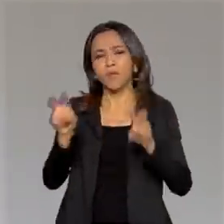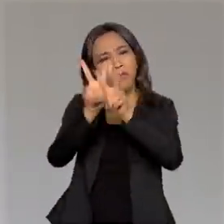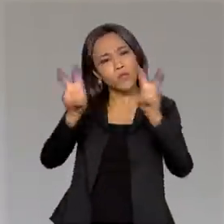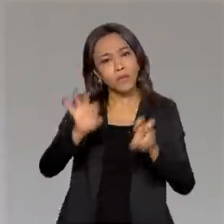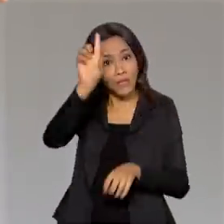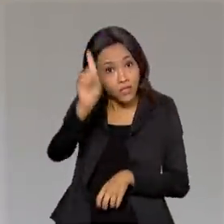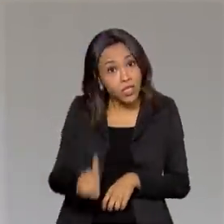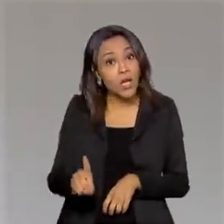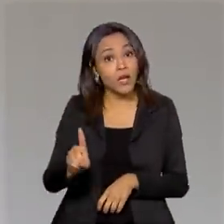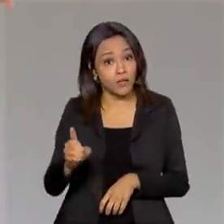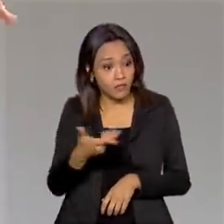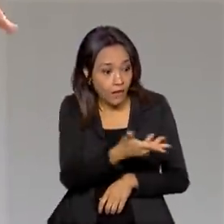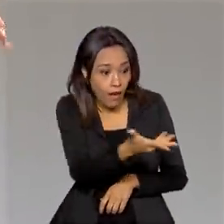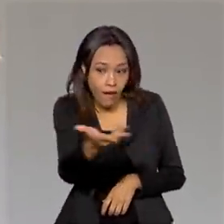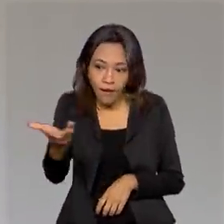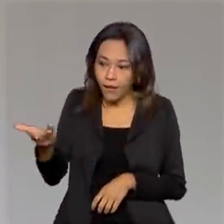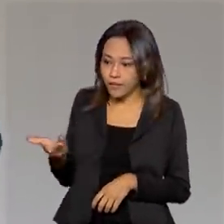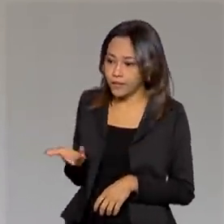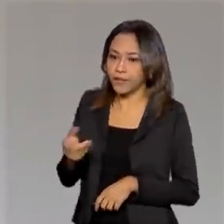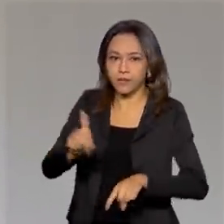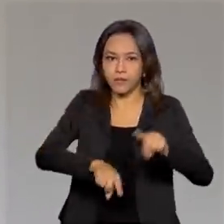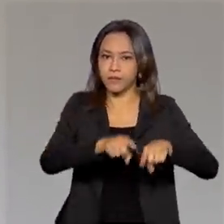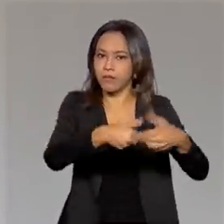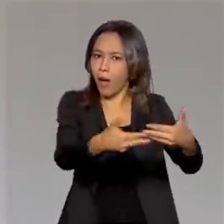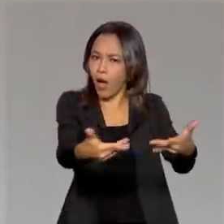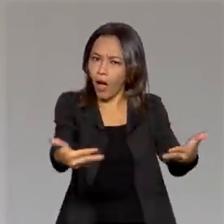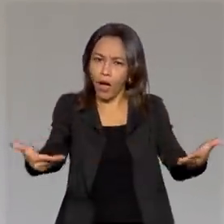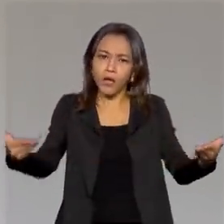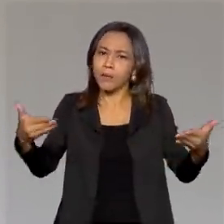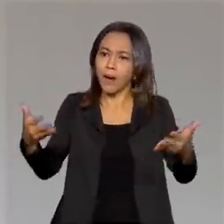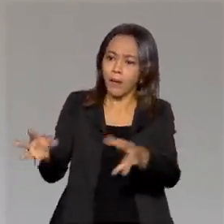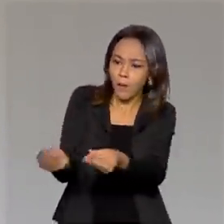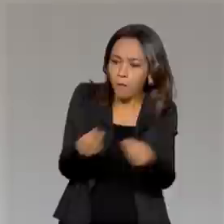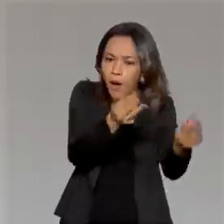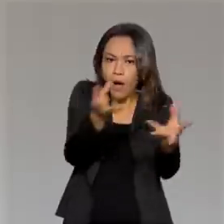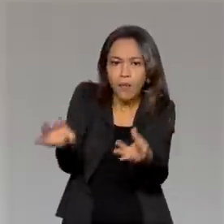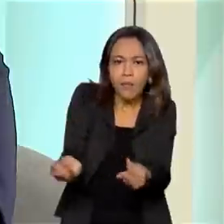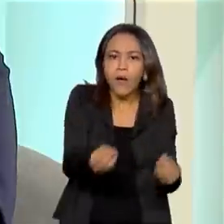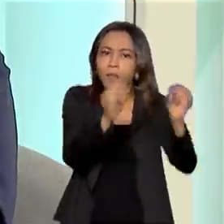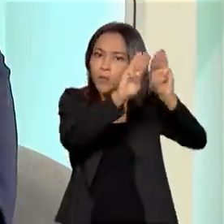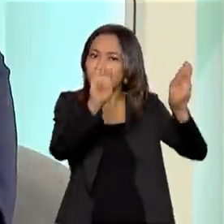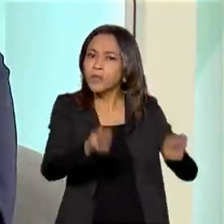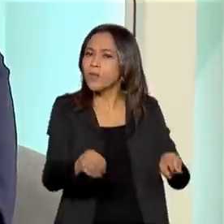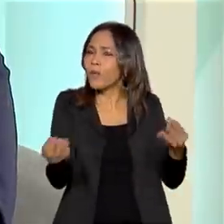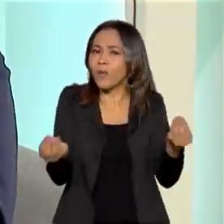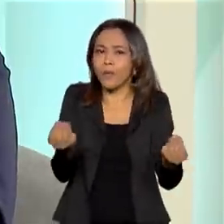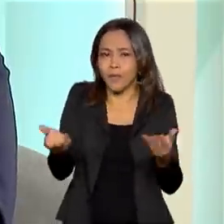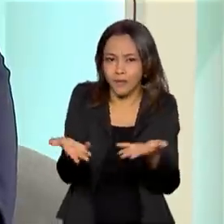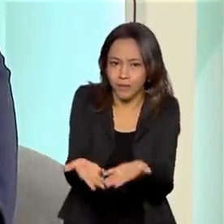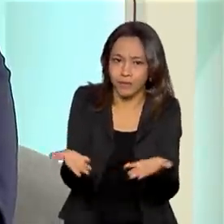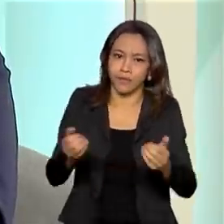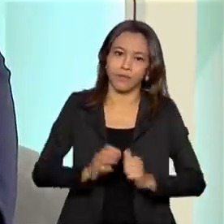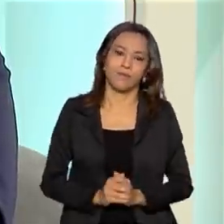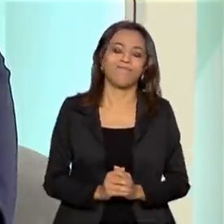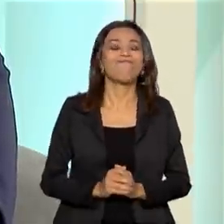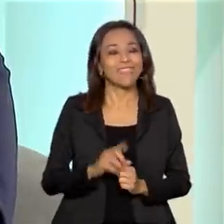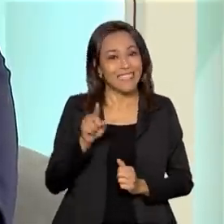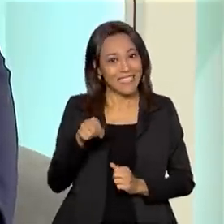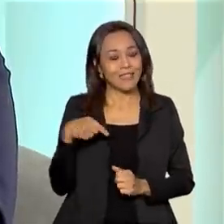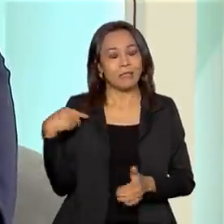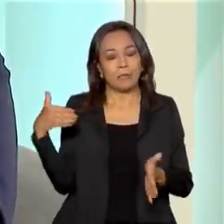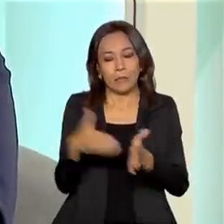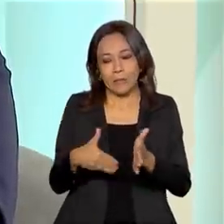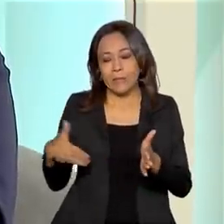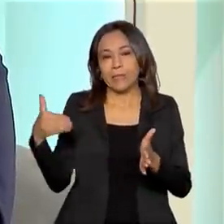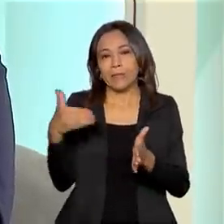em relação a essas obras nos museus, para a reprodutibilidade dessas obras? Esse é um dos grandes obstáculos